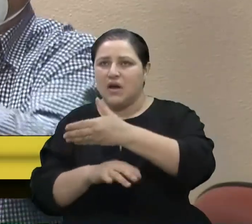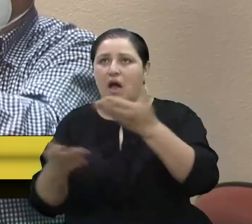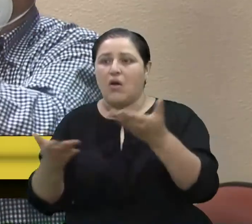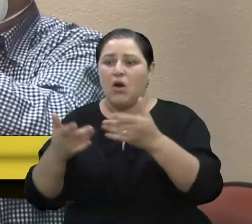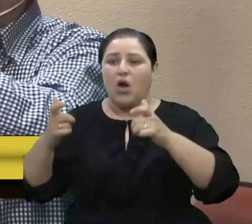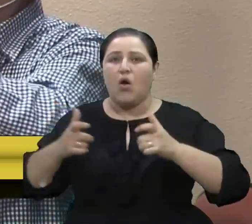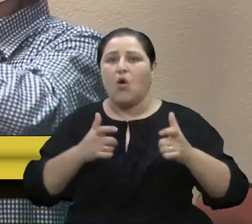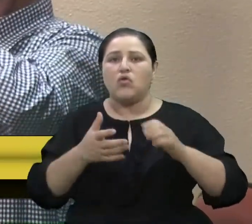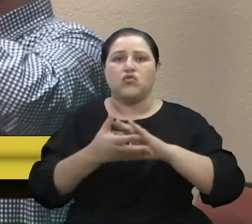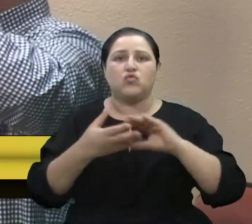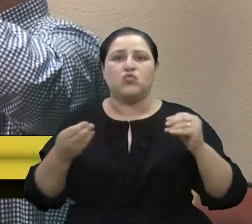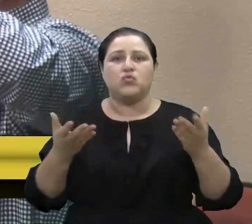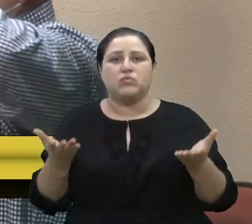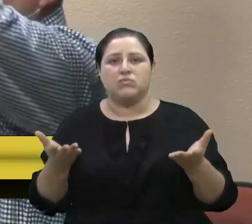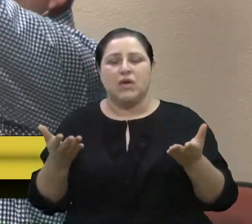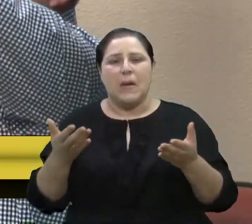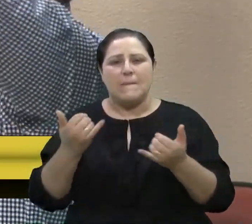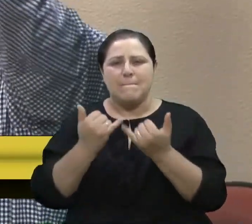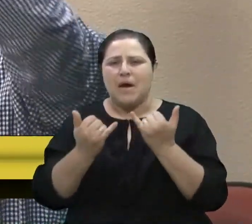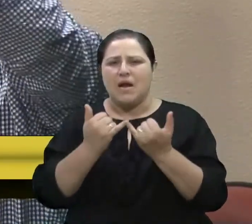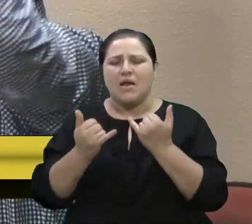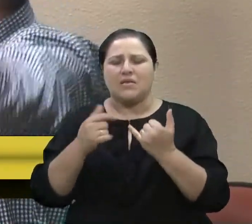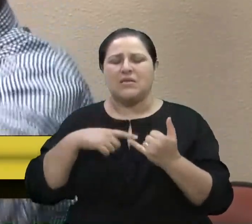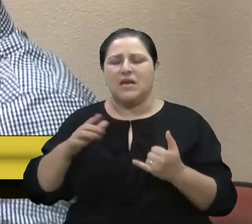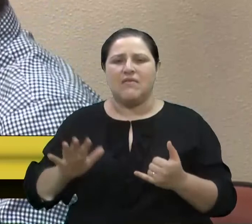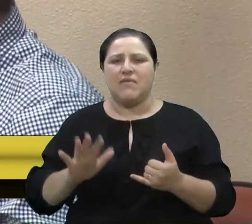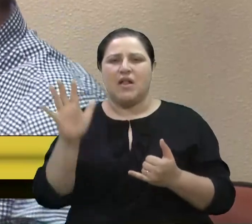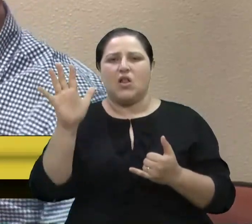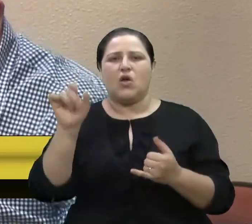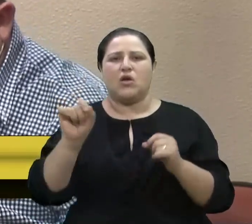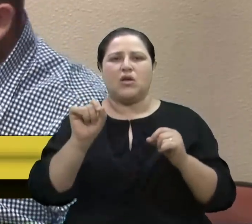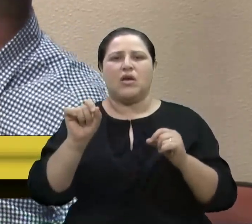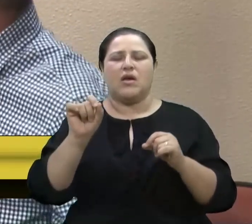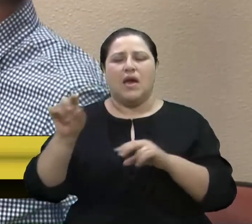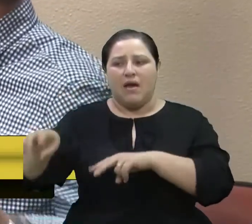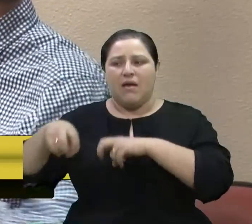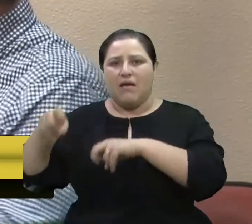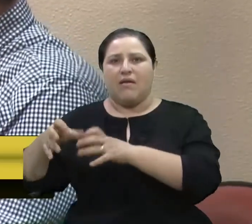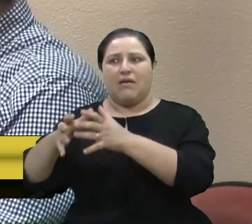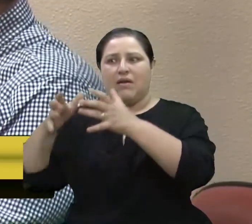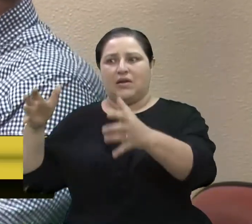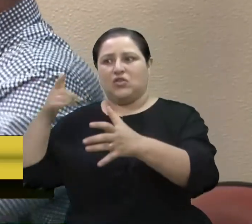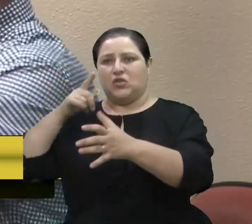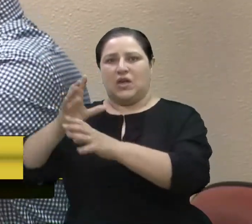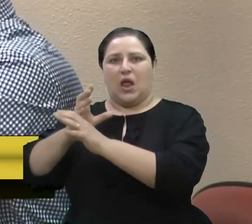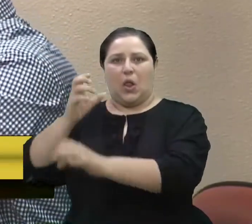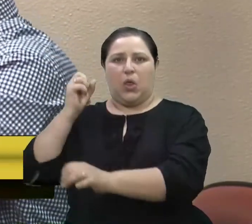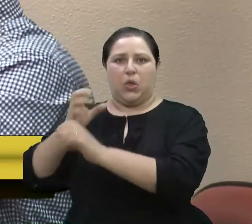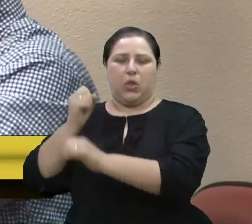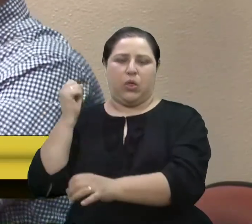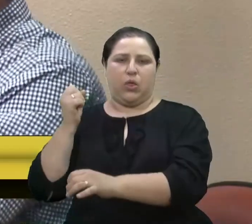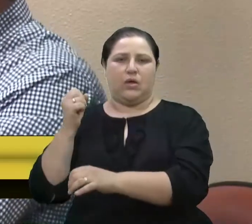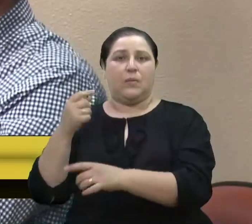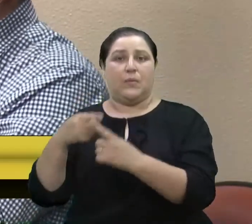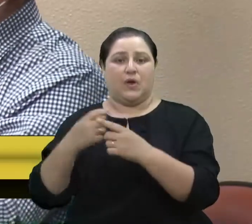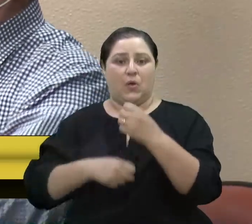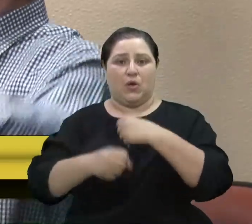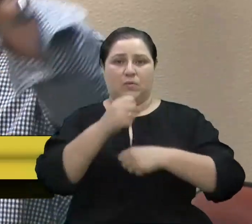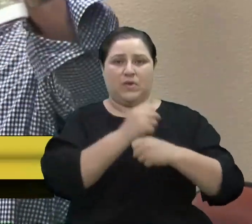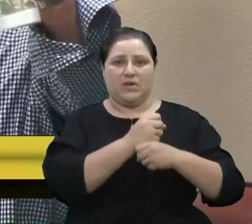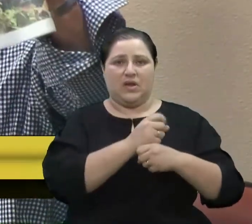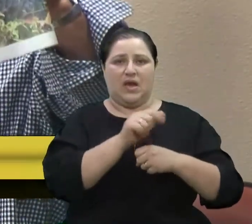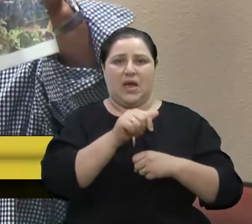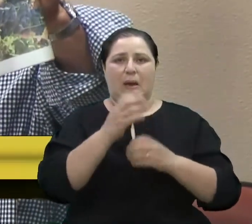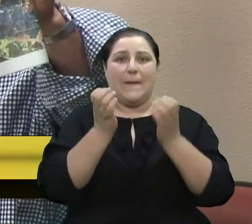até que estão valorizando só os grangeiros grandes, que estão faturando com os grãos. Porque o ano passado o milho era cereais,